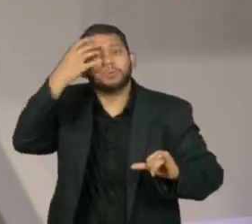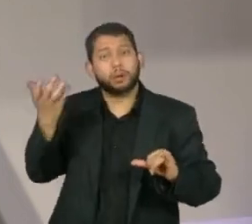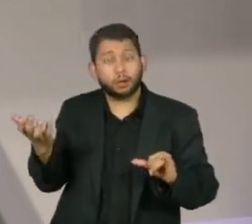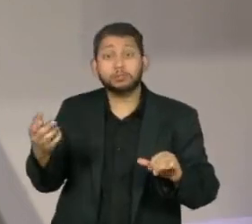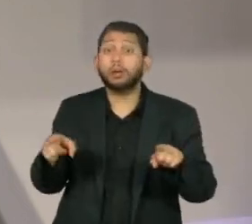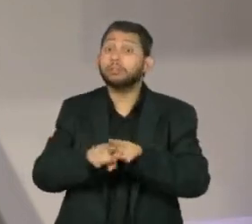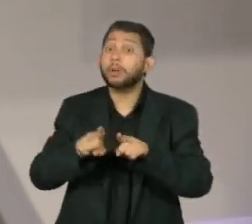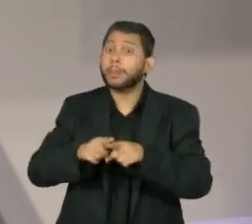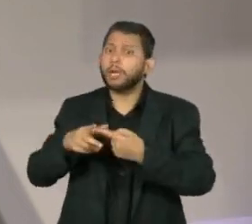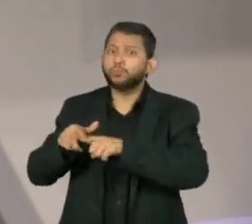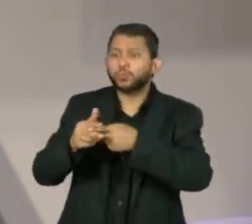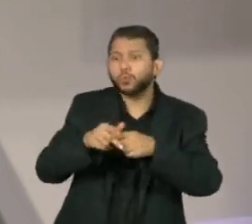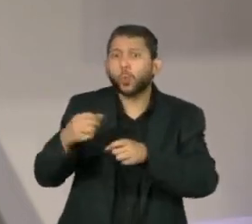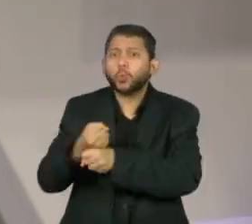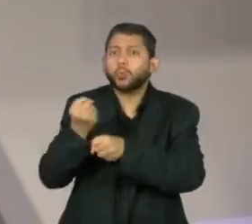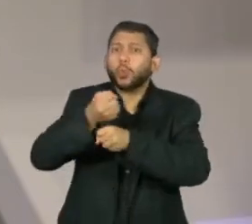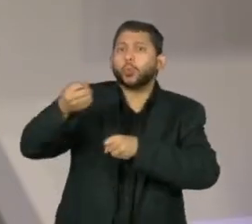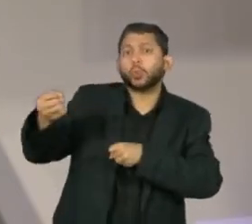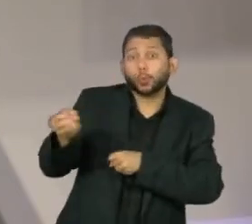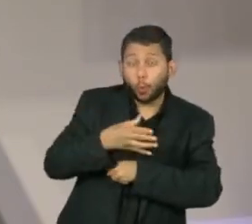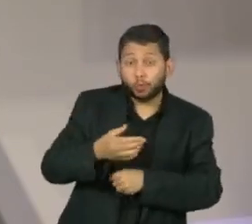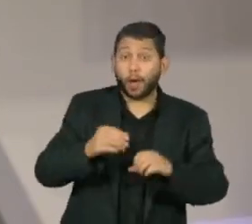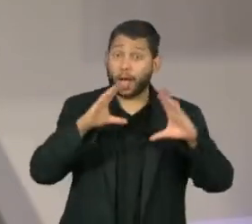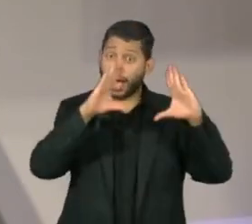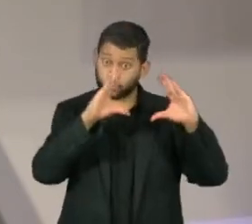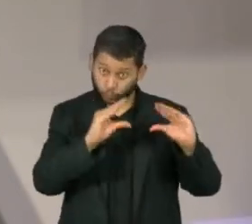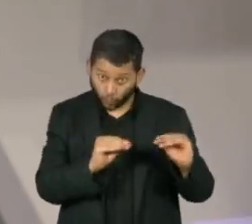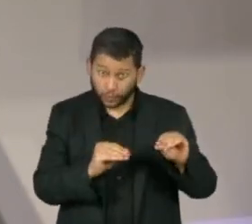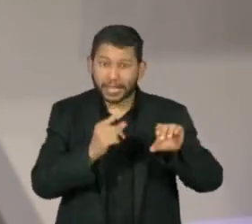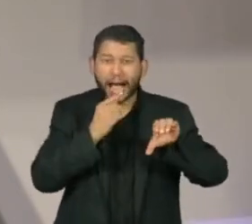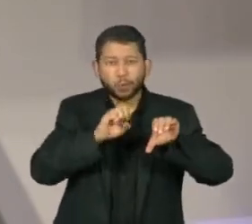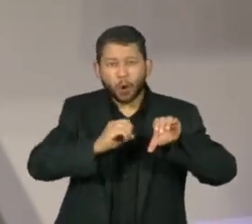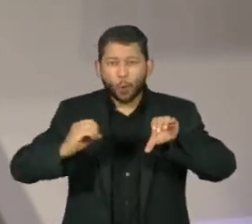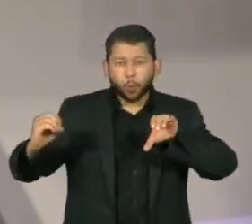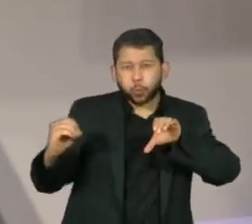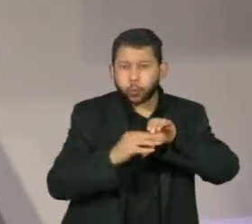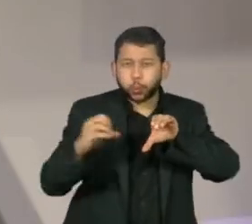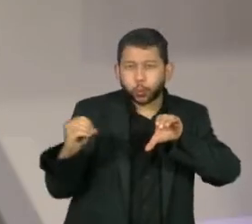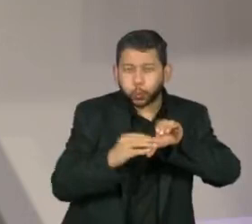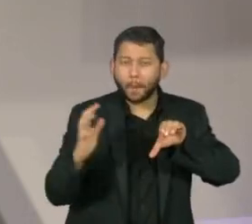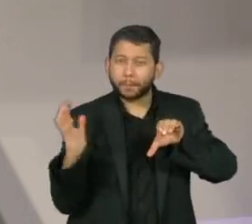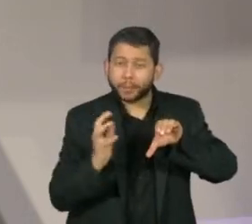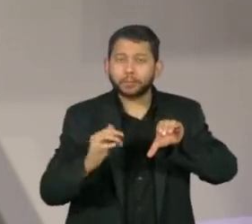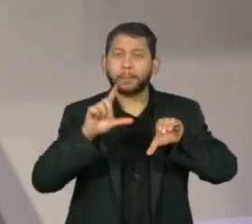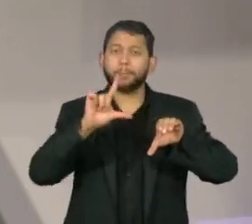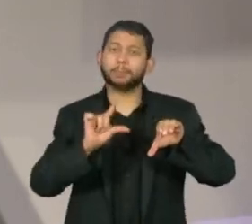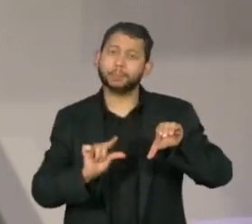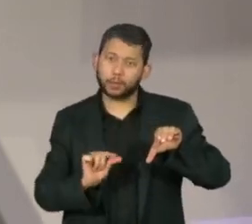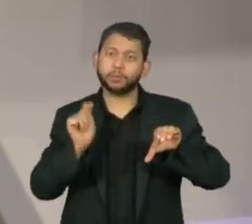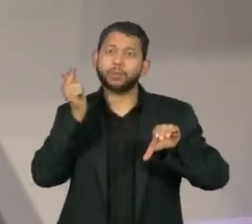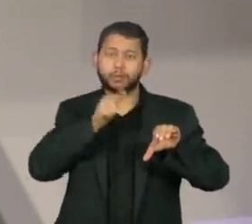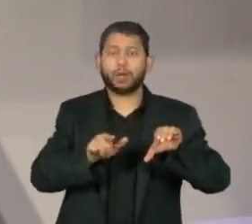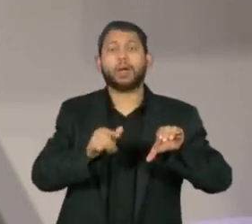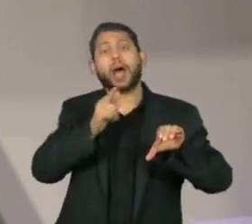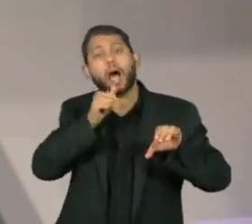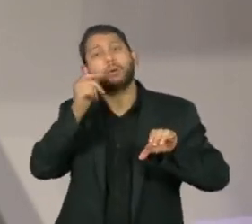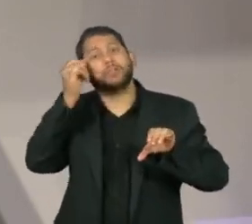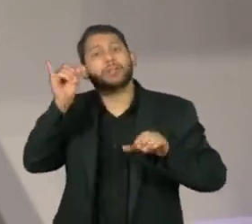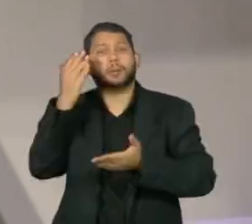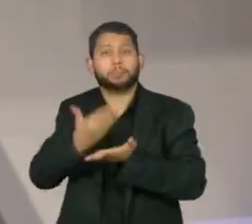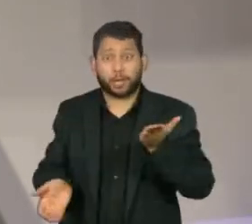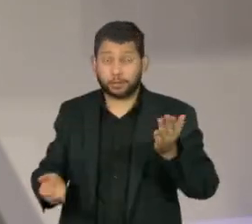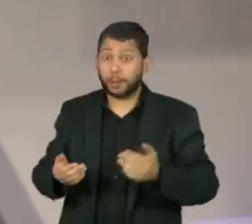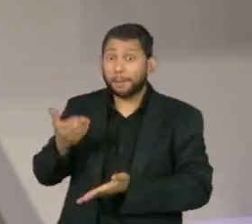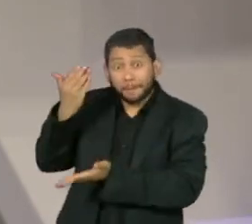infraestrutura e gestão da pressão noturna para redução das perdas. A Sabesp explica que as perdas totais estão